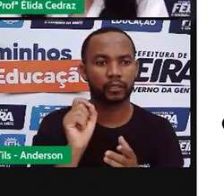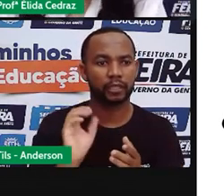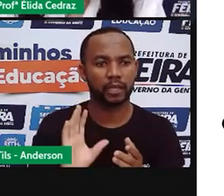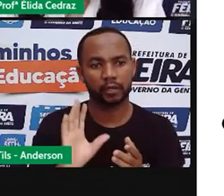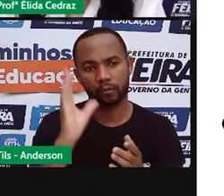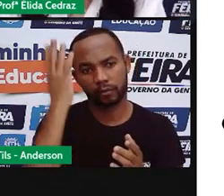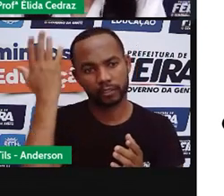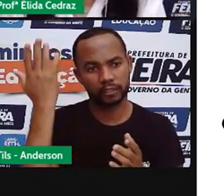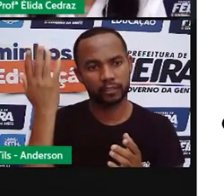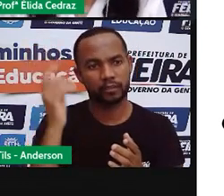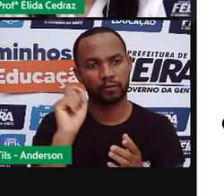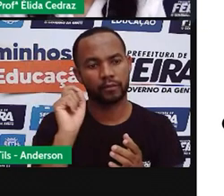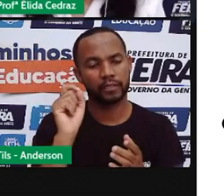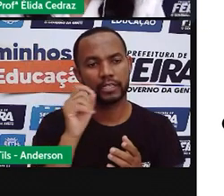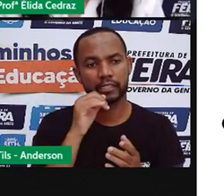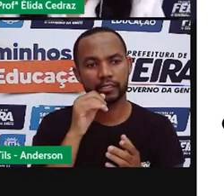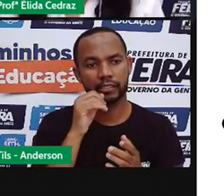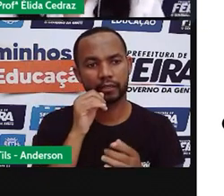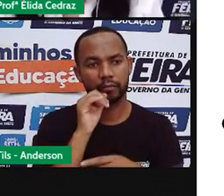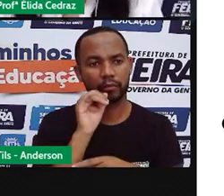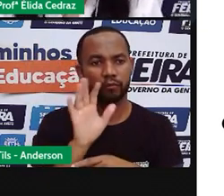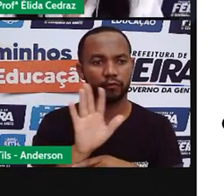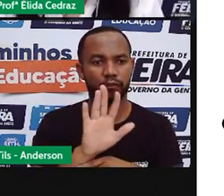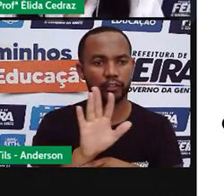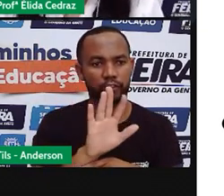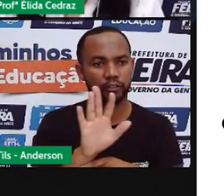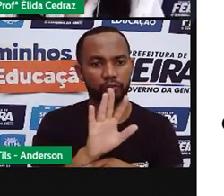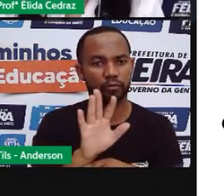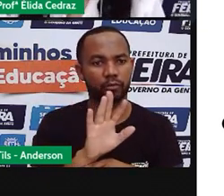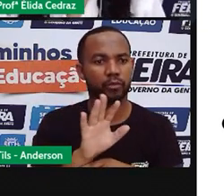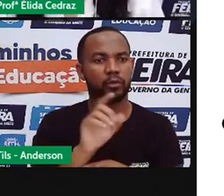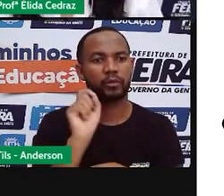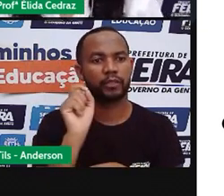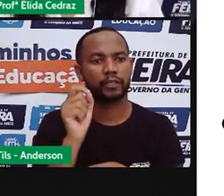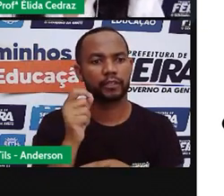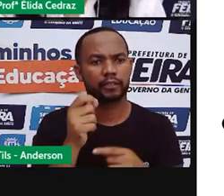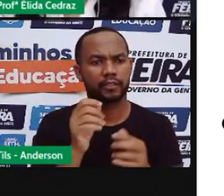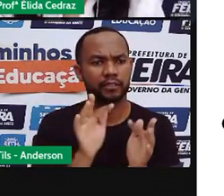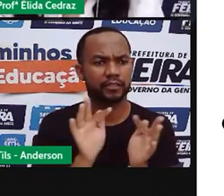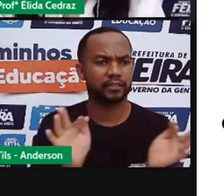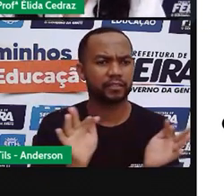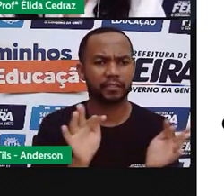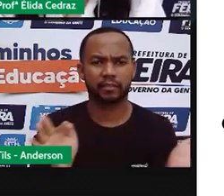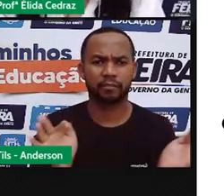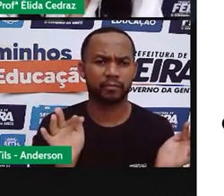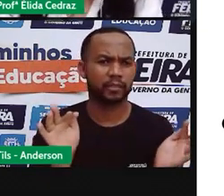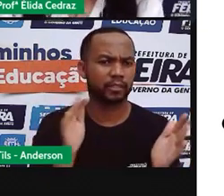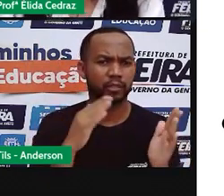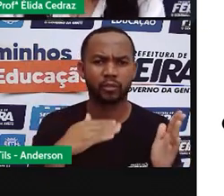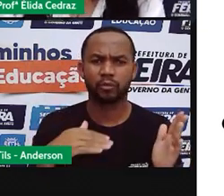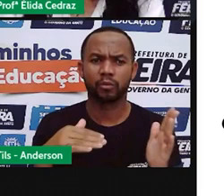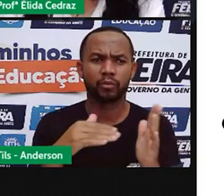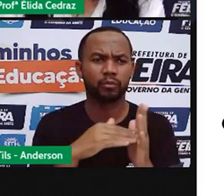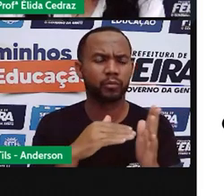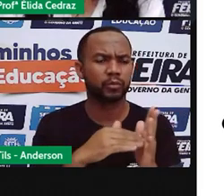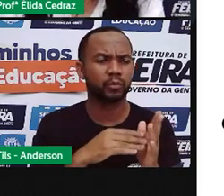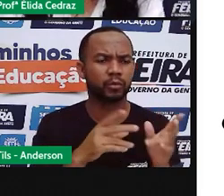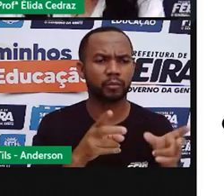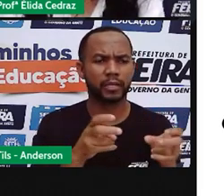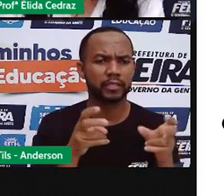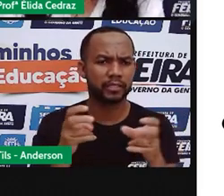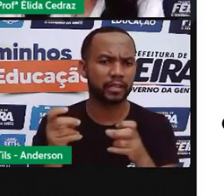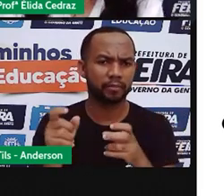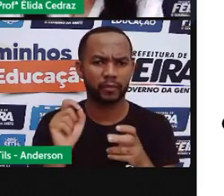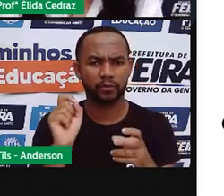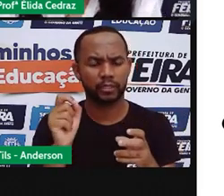nesse vídeo é uma coisa simples de se explicar. Todo mundo, quando assiste o vídeo, percebe o que está